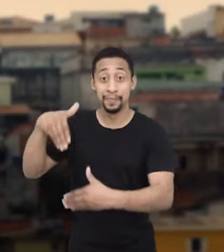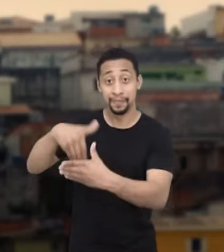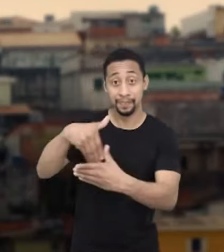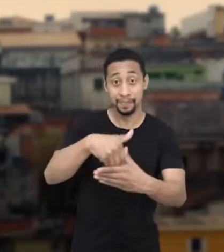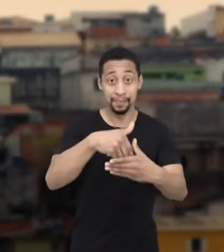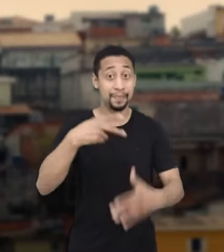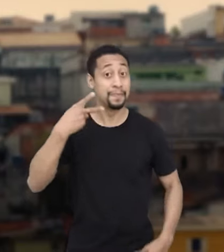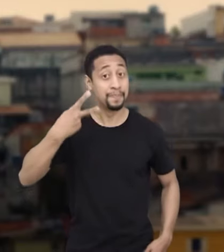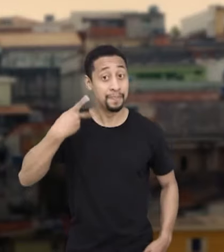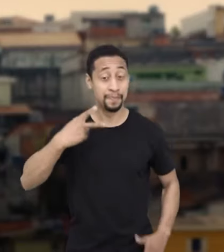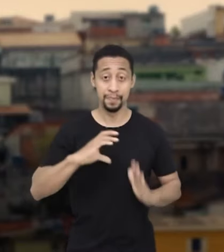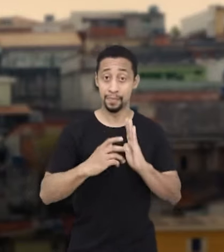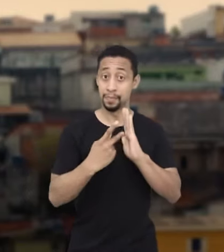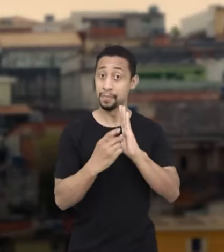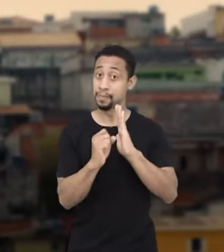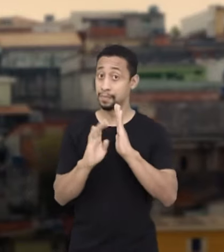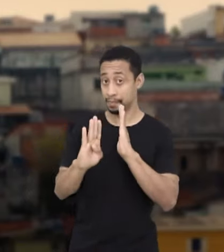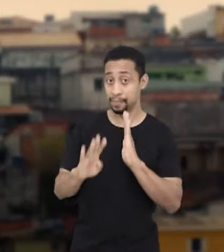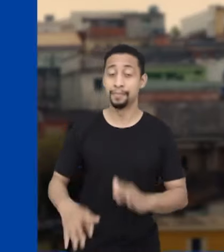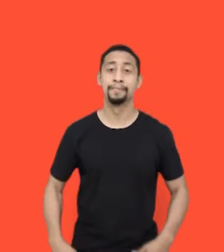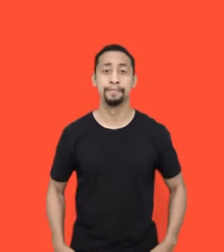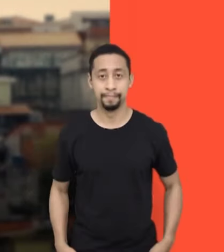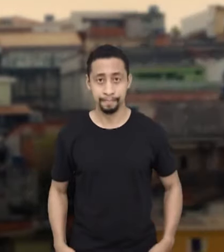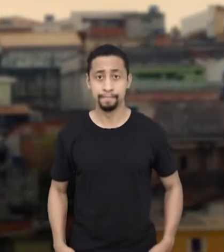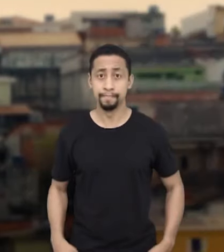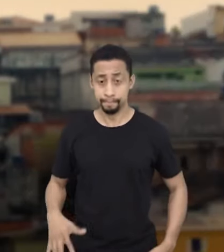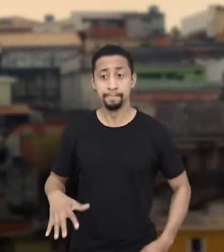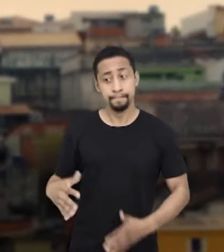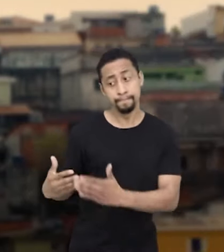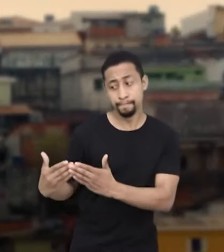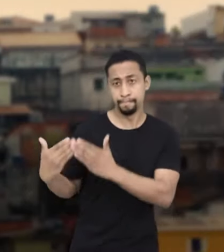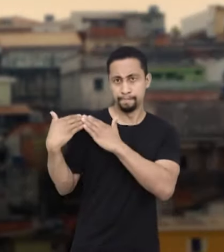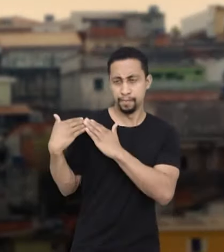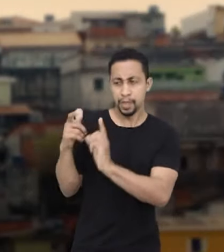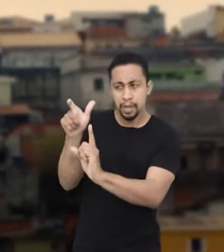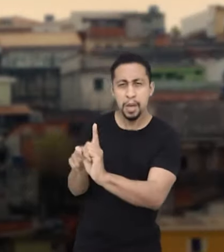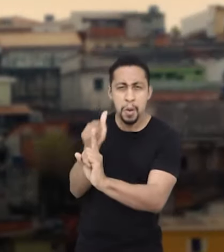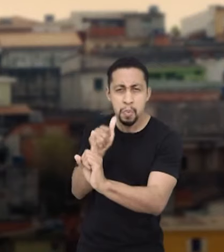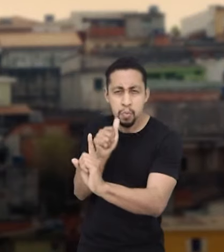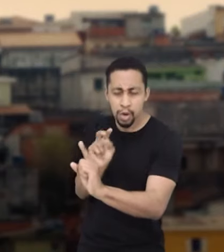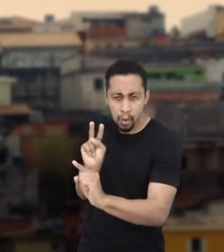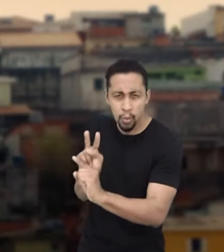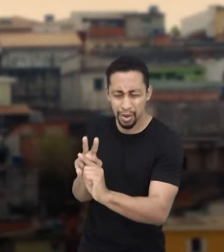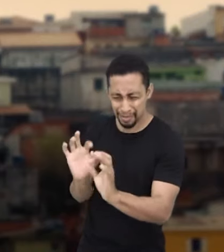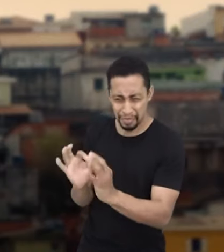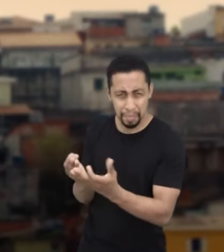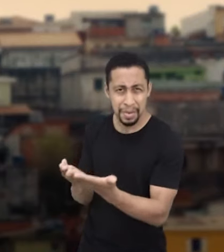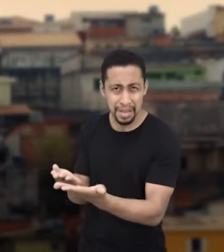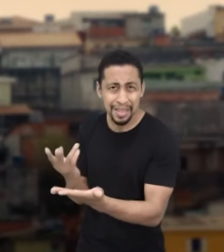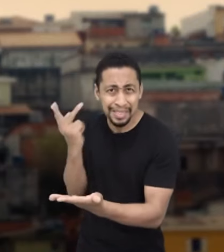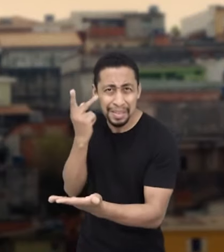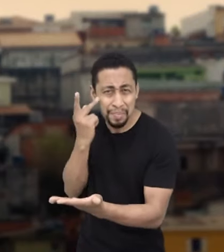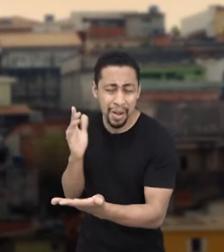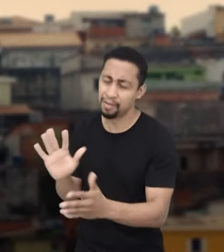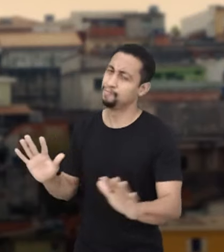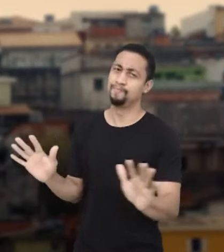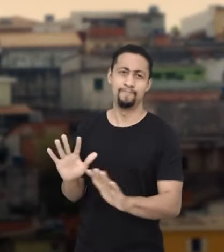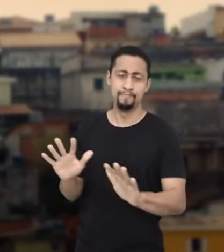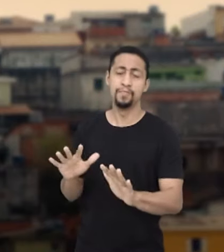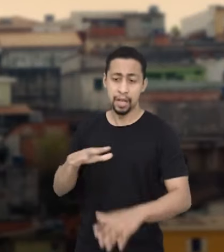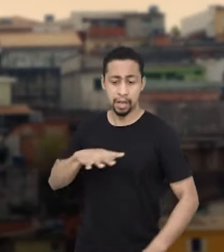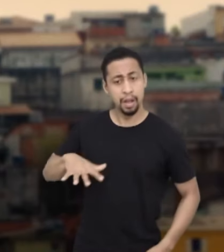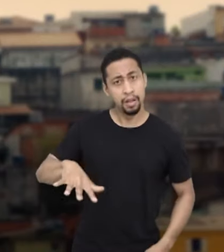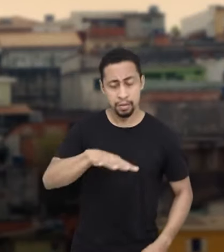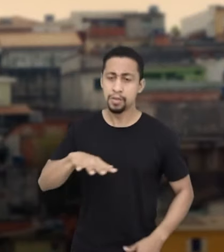Vote nos candidatos a vereador do PSB. A responsabilidade de cuidar de uma família não pode ser apenas da mulher